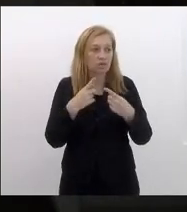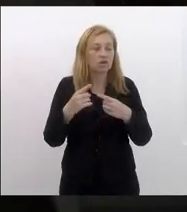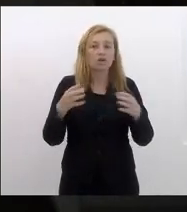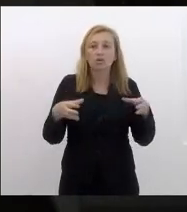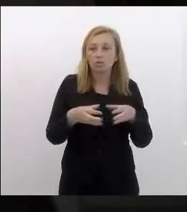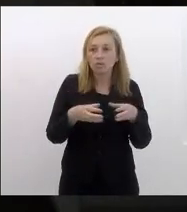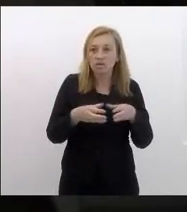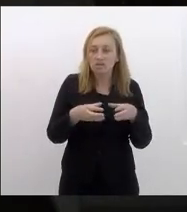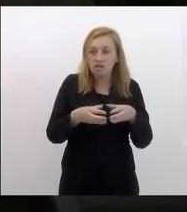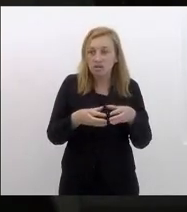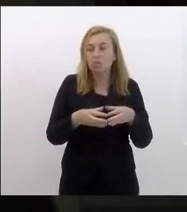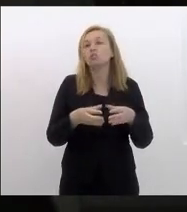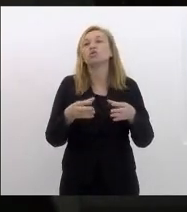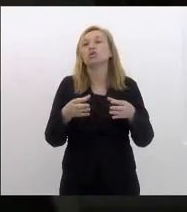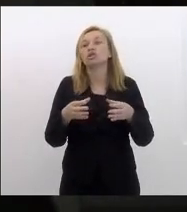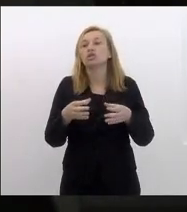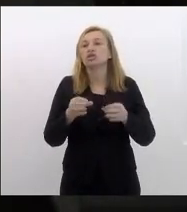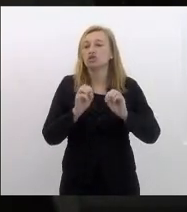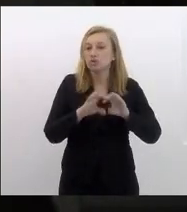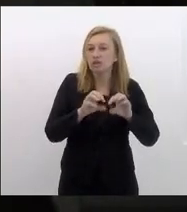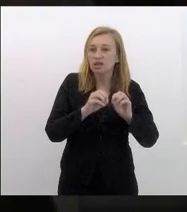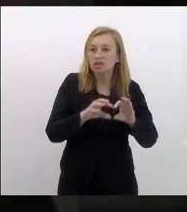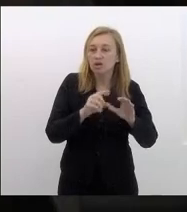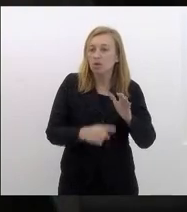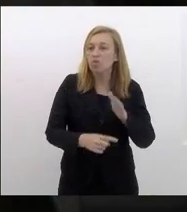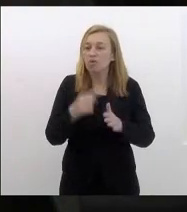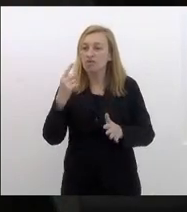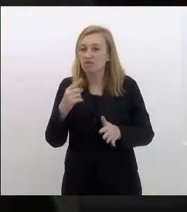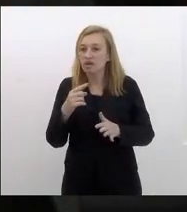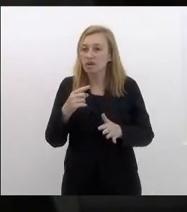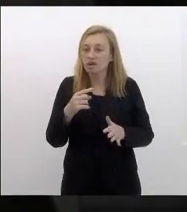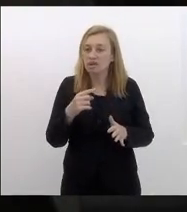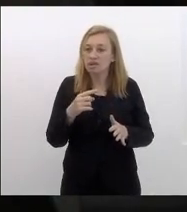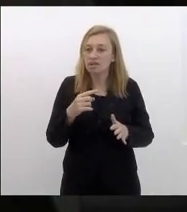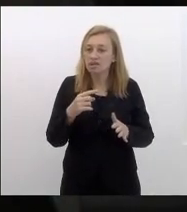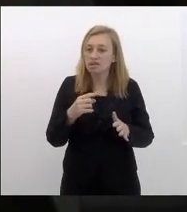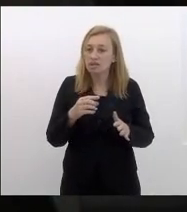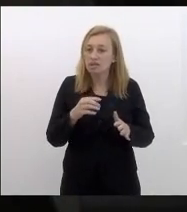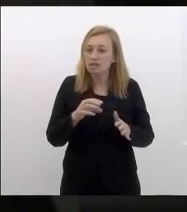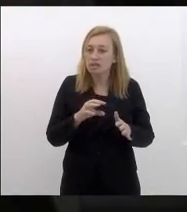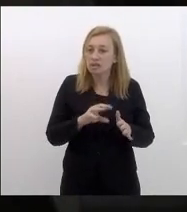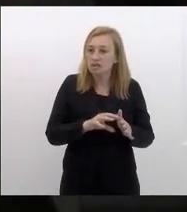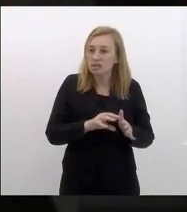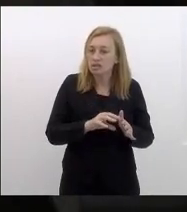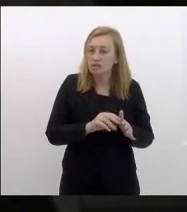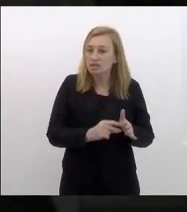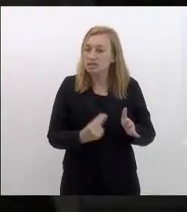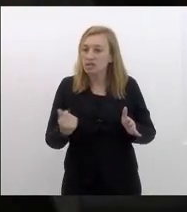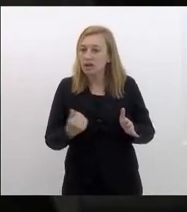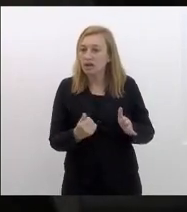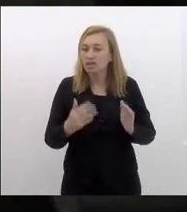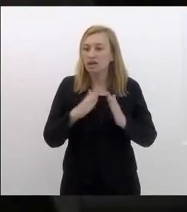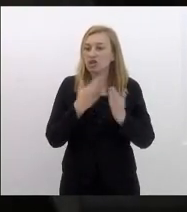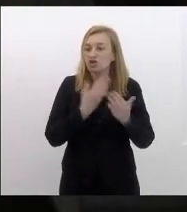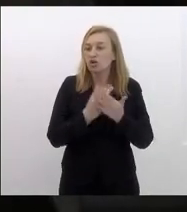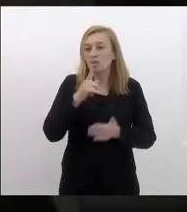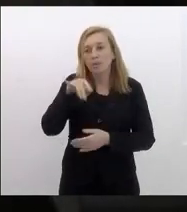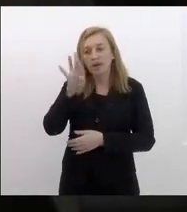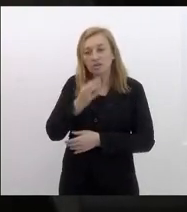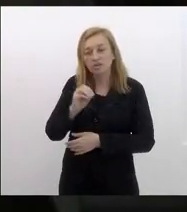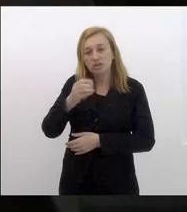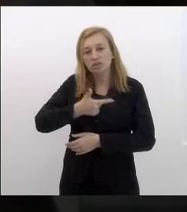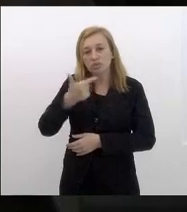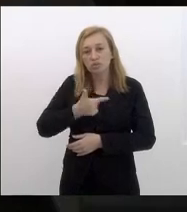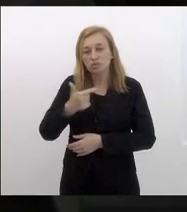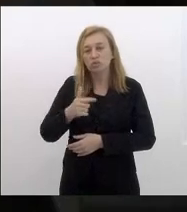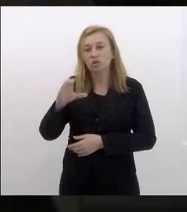debate para que uma vez desocupado pelo colégio Pedro II a área do CIEP pudesse abrigar em melhores